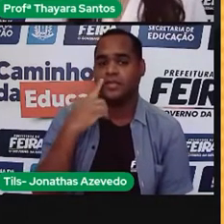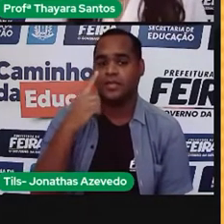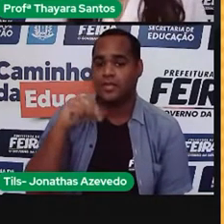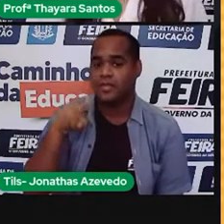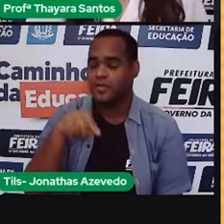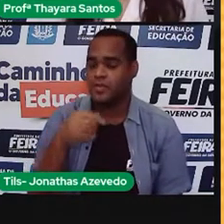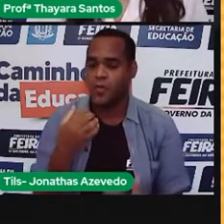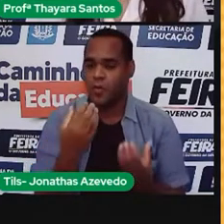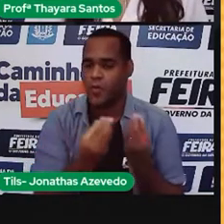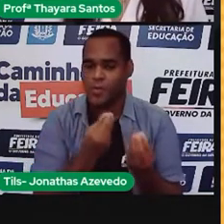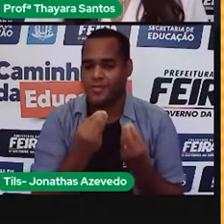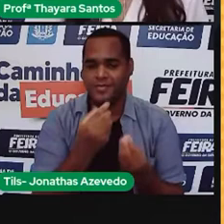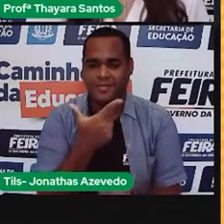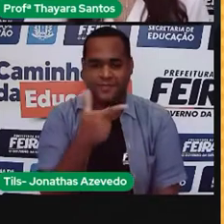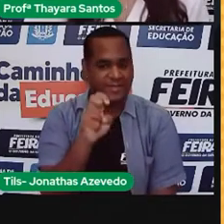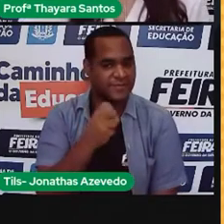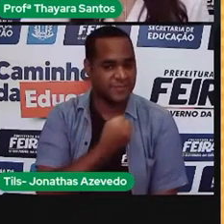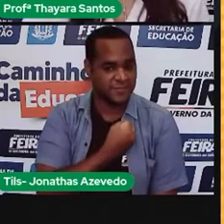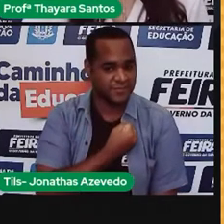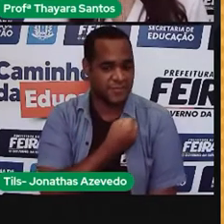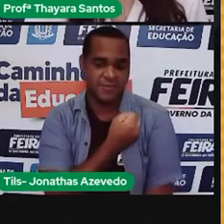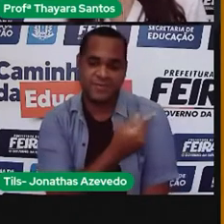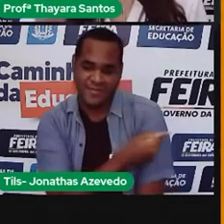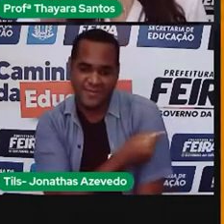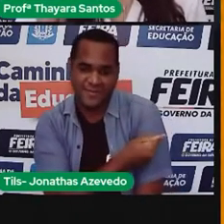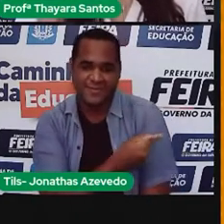nossa aula de número 25 do sétimo ano.